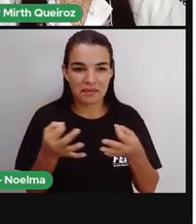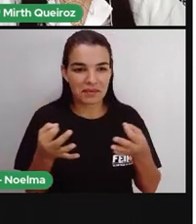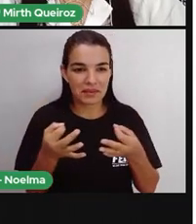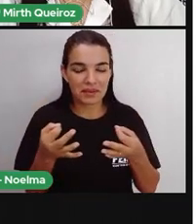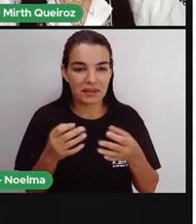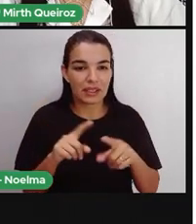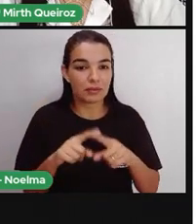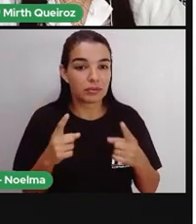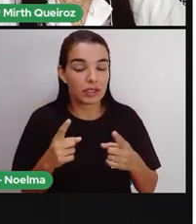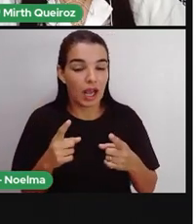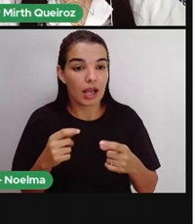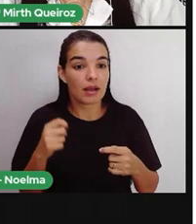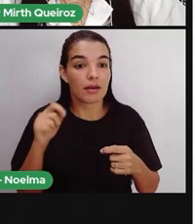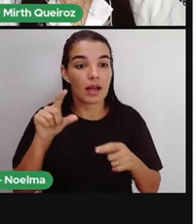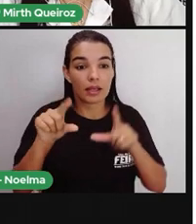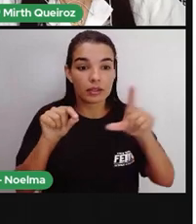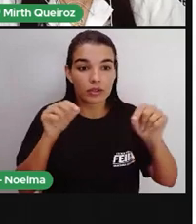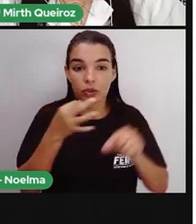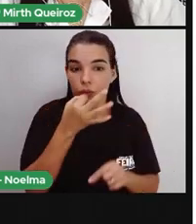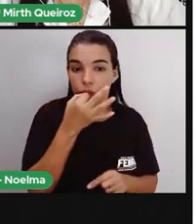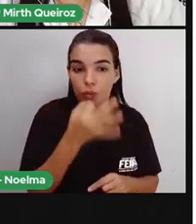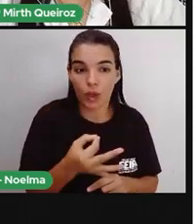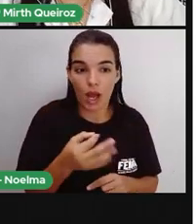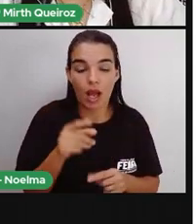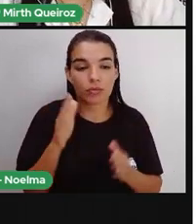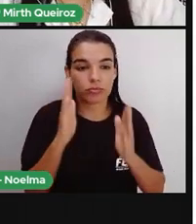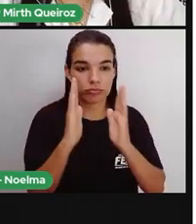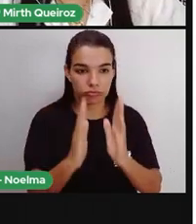Que é a alternativa aqui do meio, certo?